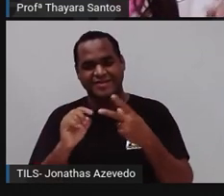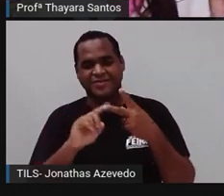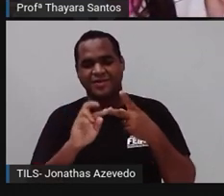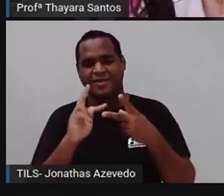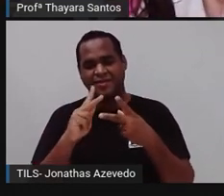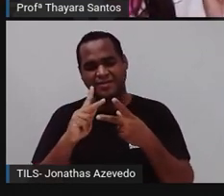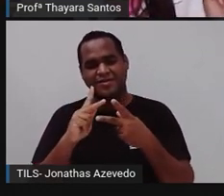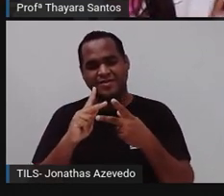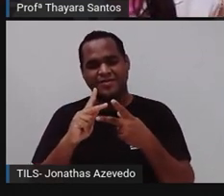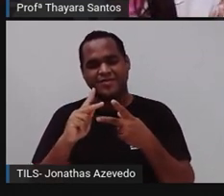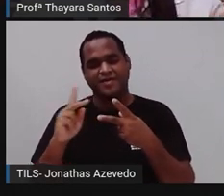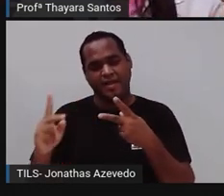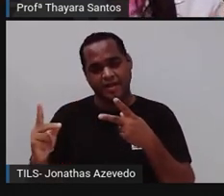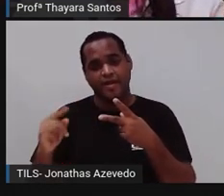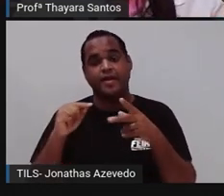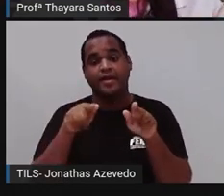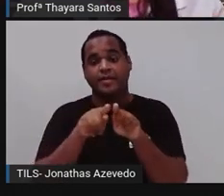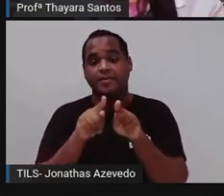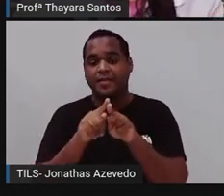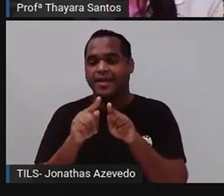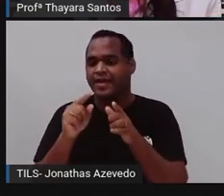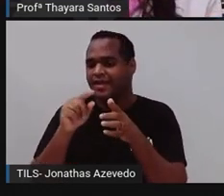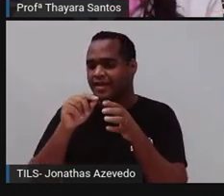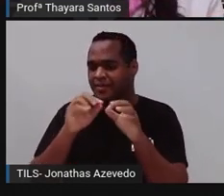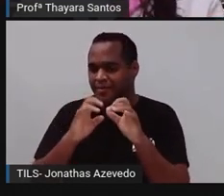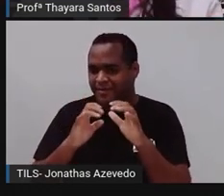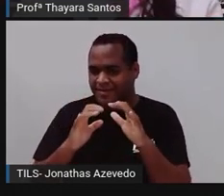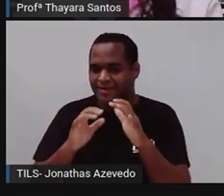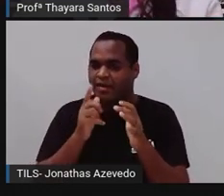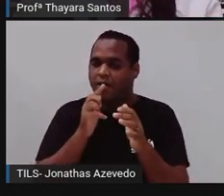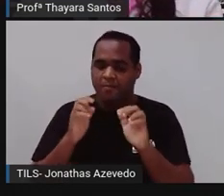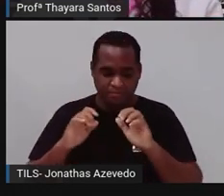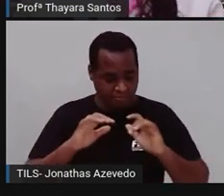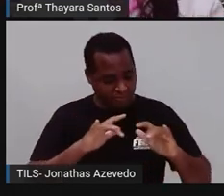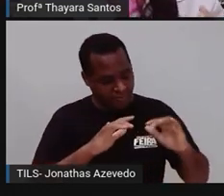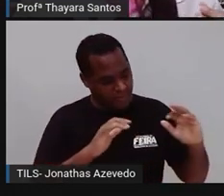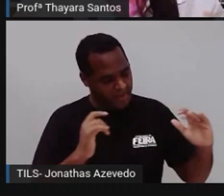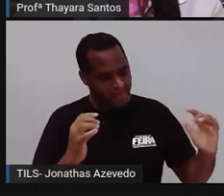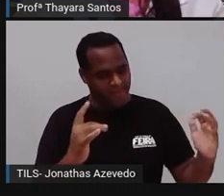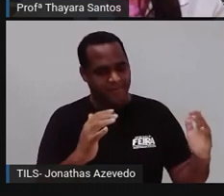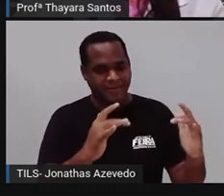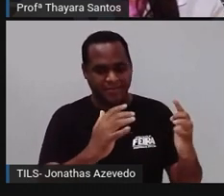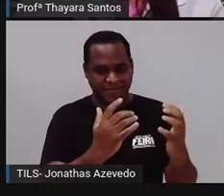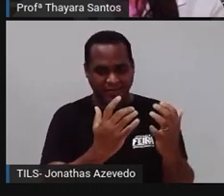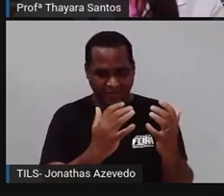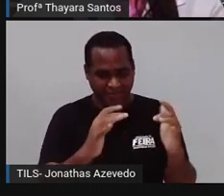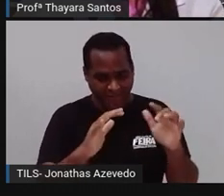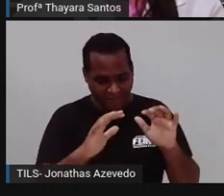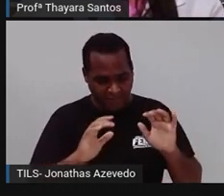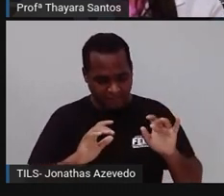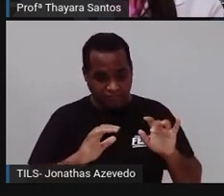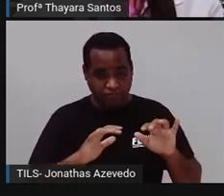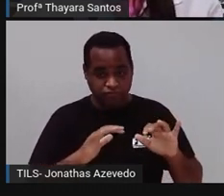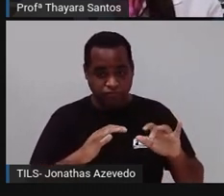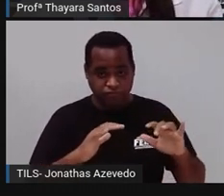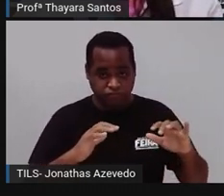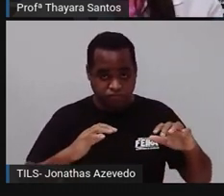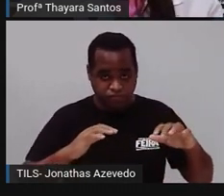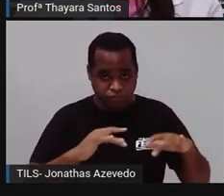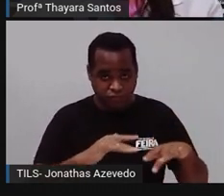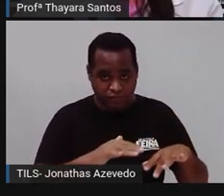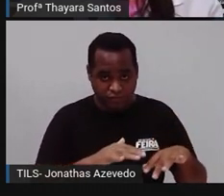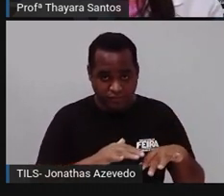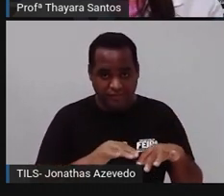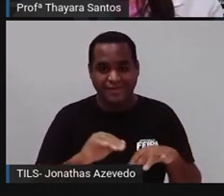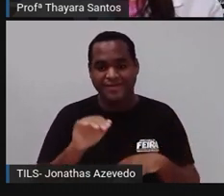hidrogênio. Então, essa molécula da água vai entrar aí através dessas aberturas. E quando ela penetra essa parte de dentro aqui, que